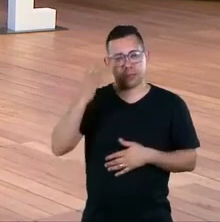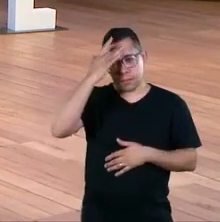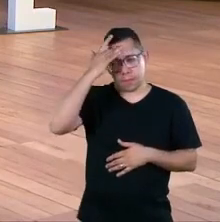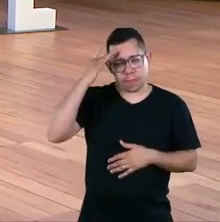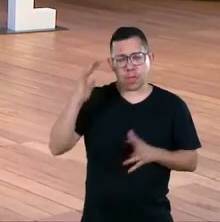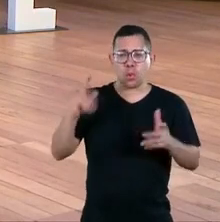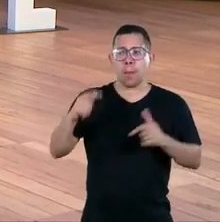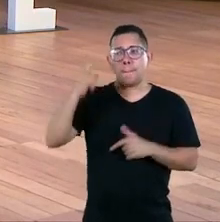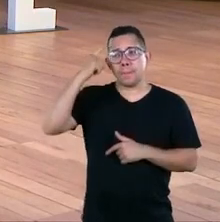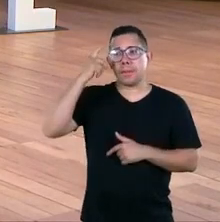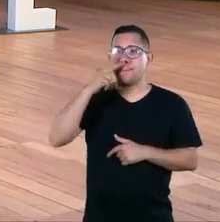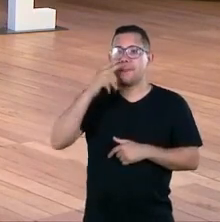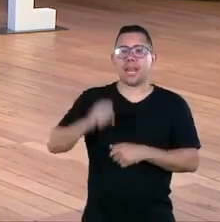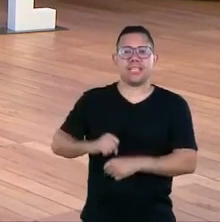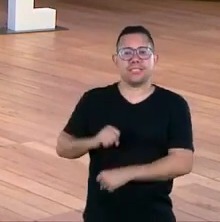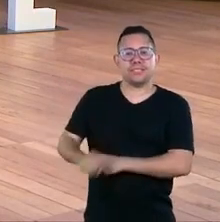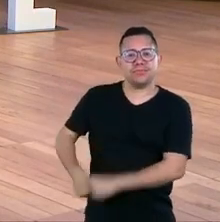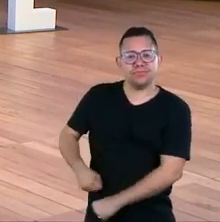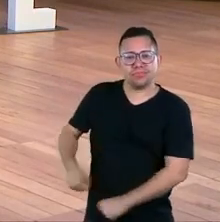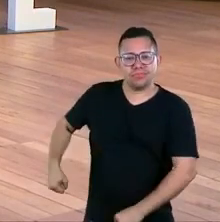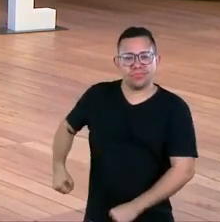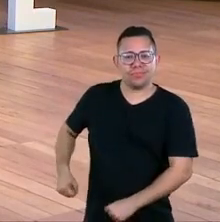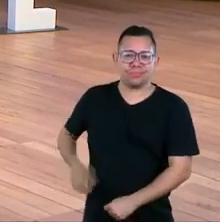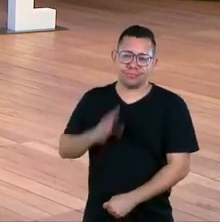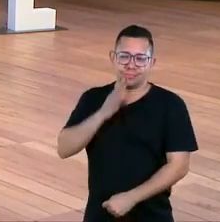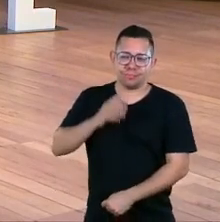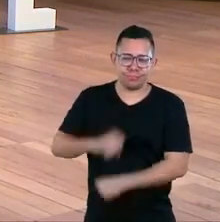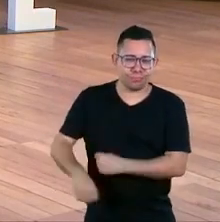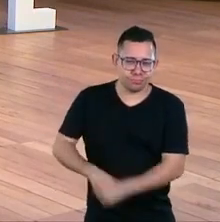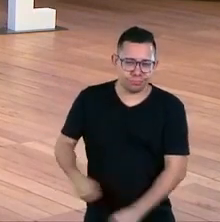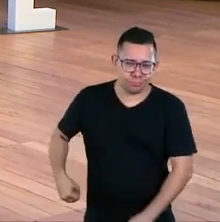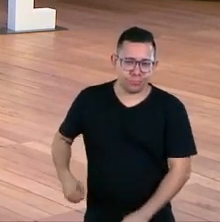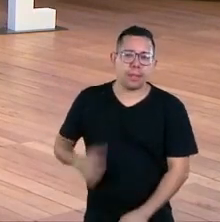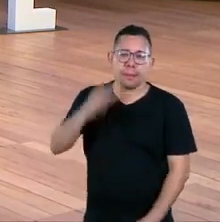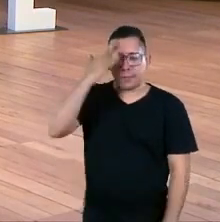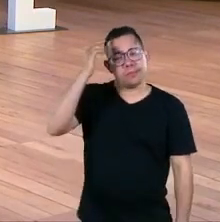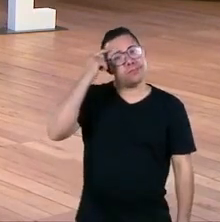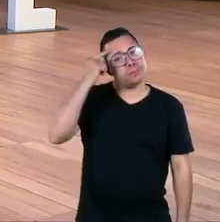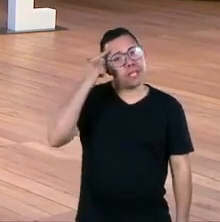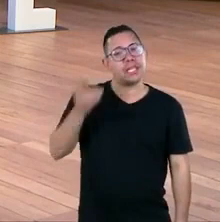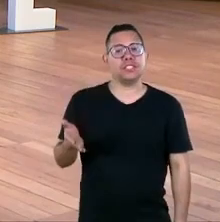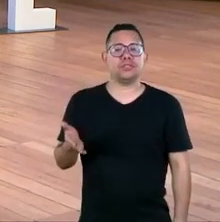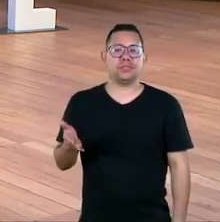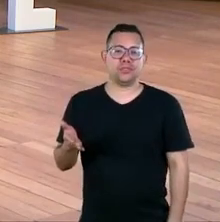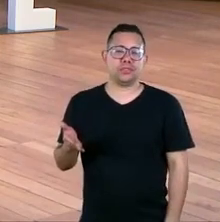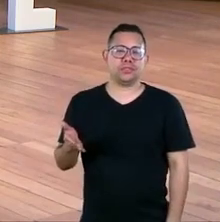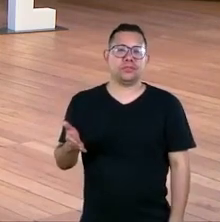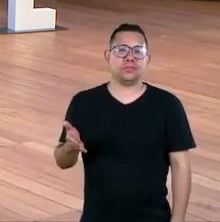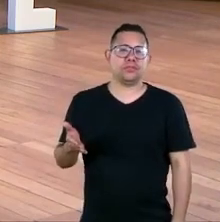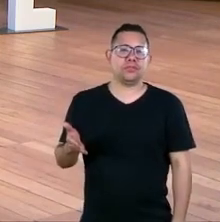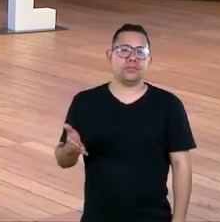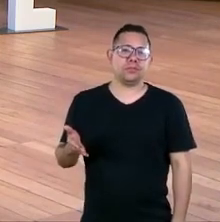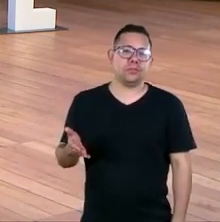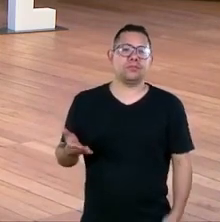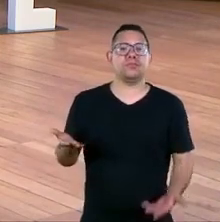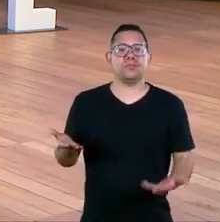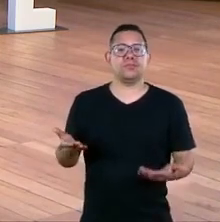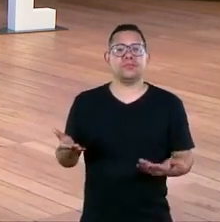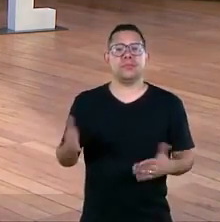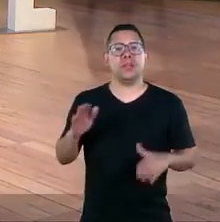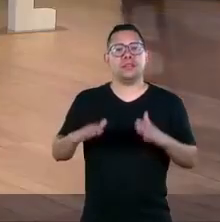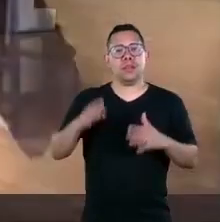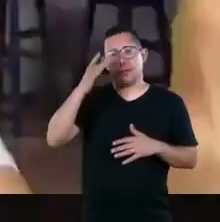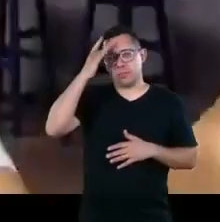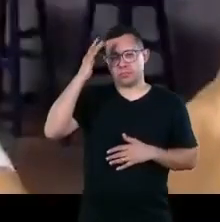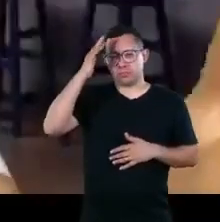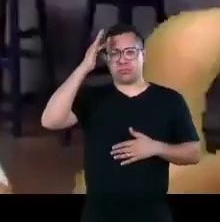vai para o terceiro setor a visão deles é de que quando ele vai para o terceiro setor ele está indo para uma causa ou de fé alguma coisa do tipo ele